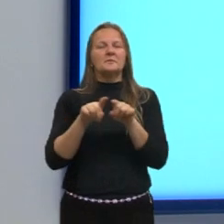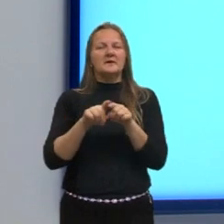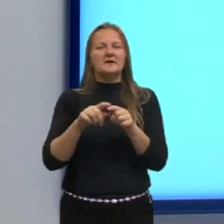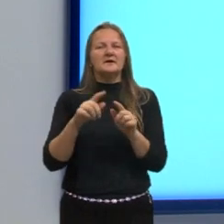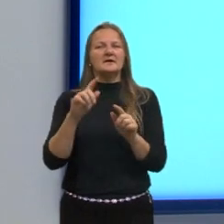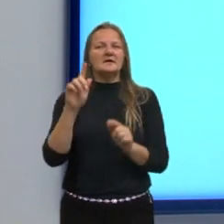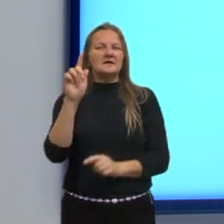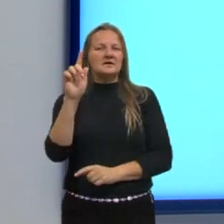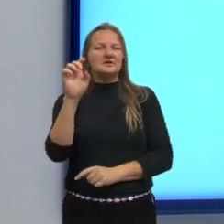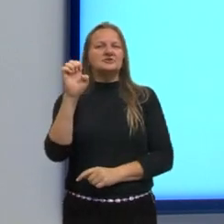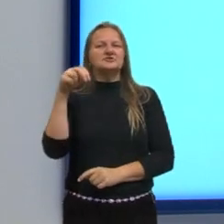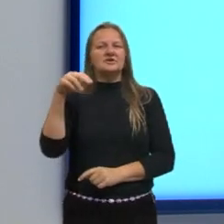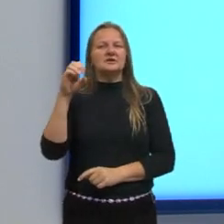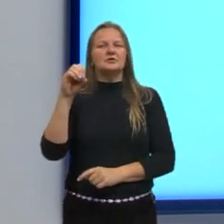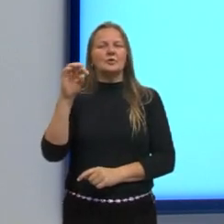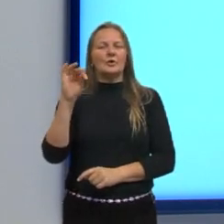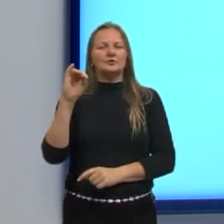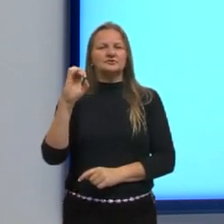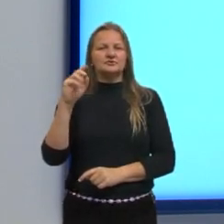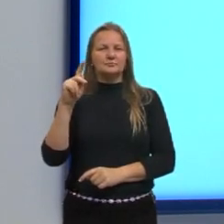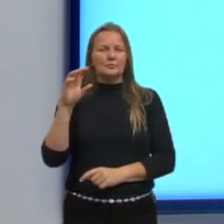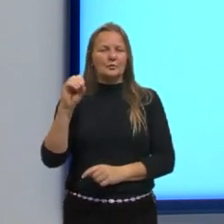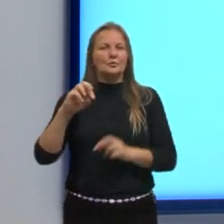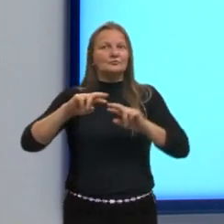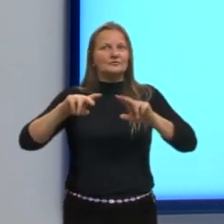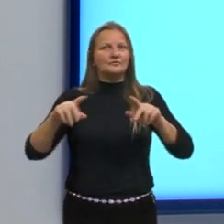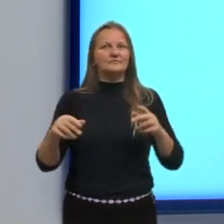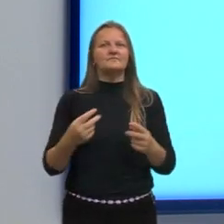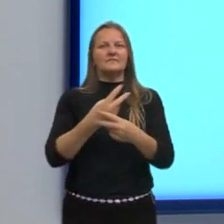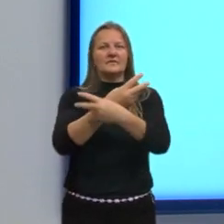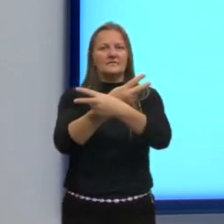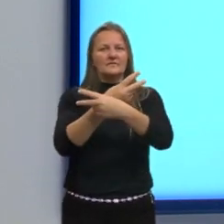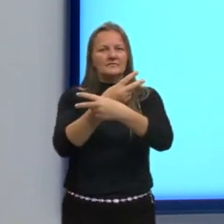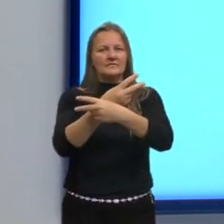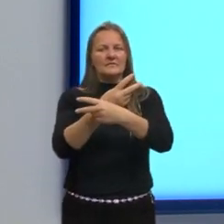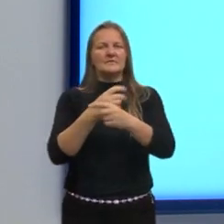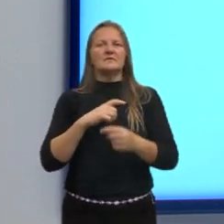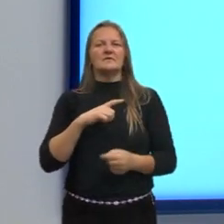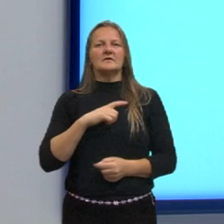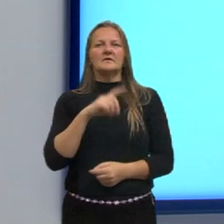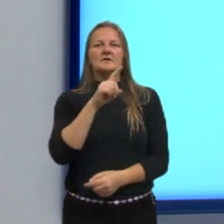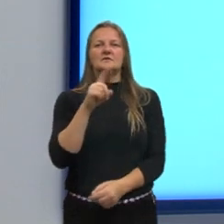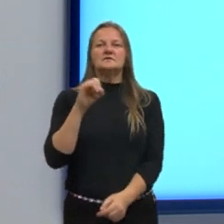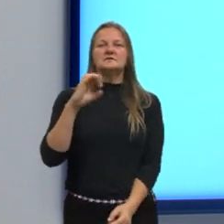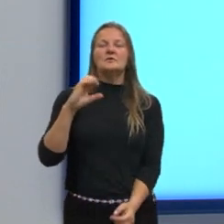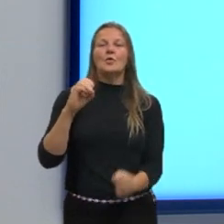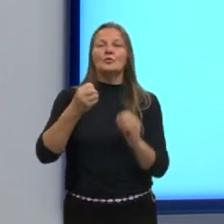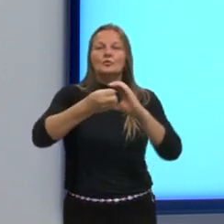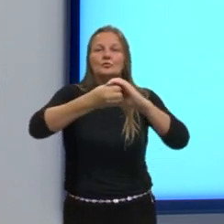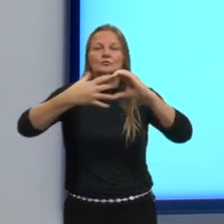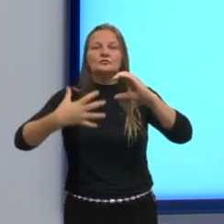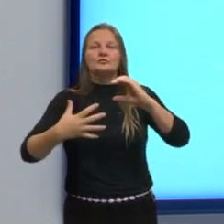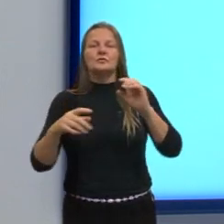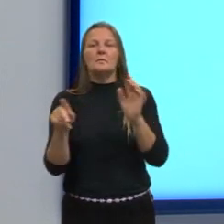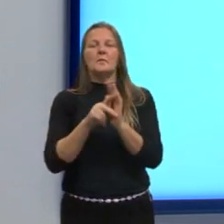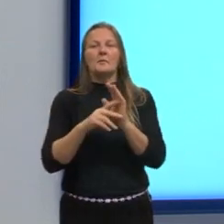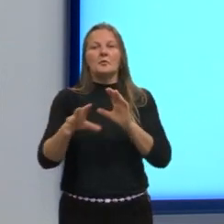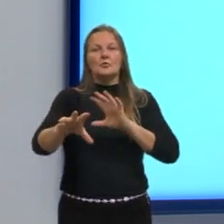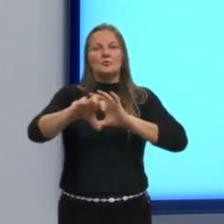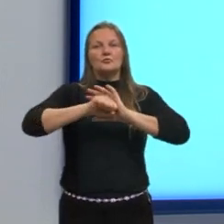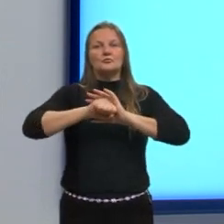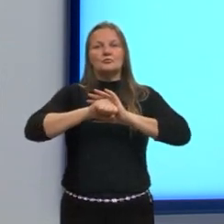também os homozigotos, heterozigotos e expressão gênica. Temos os caracteres congênitos,